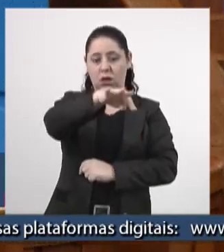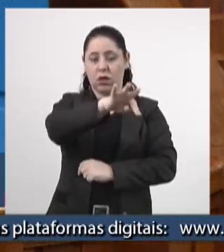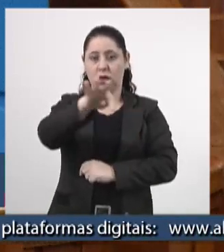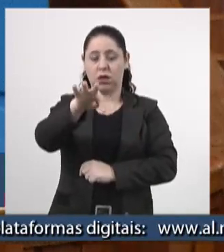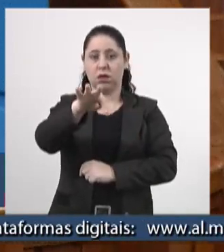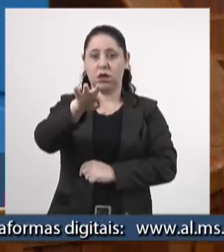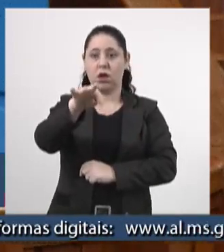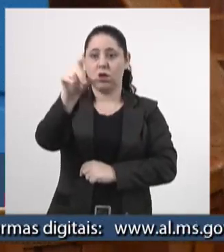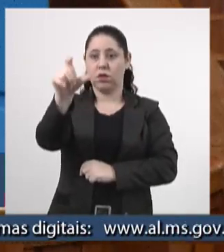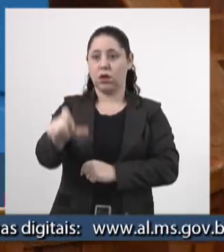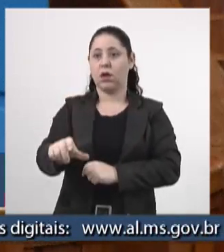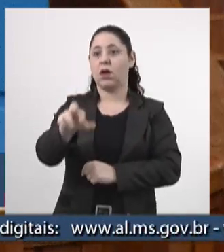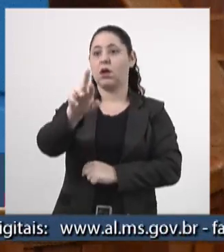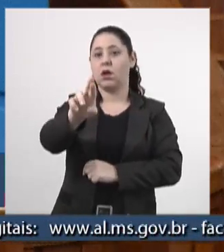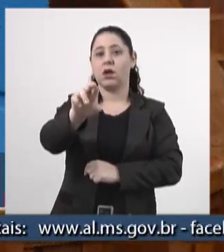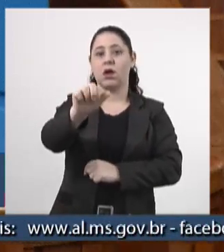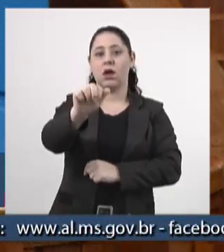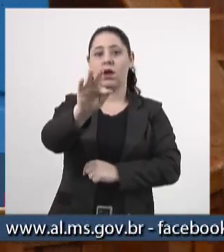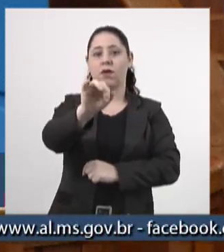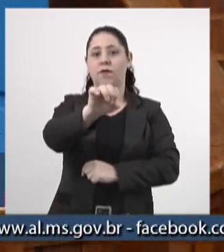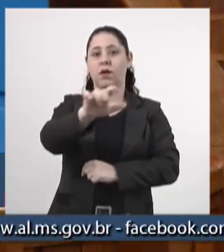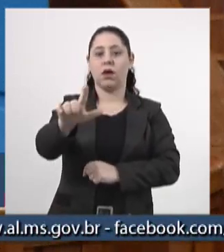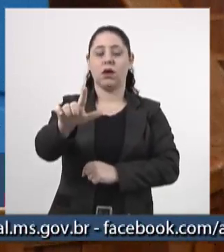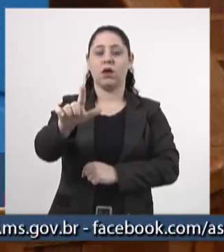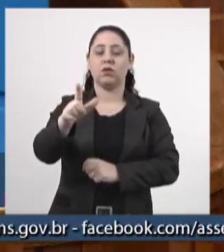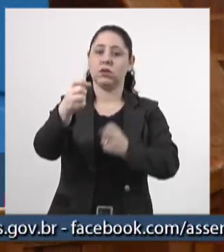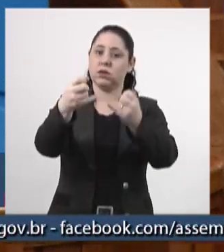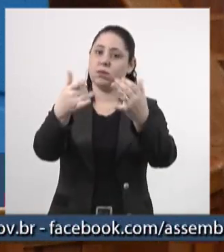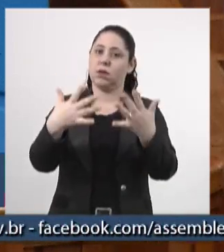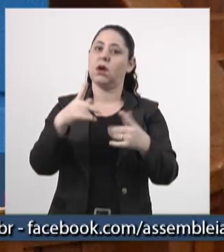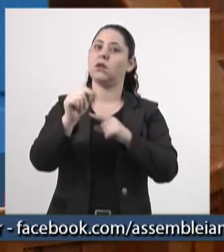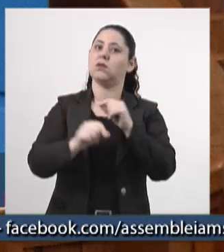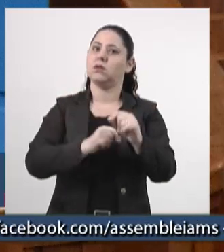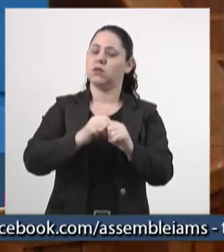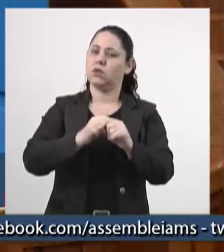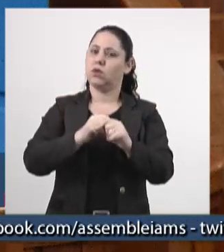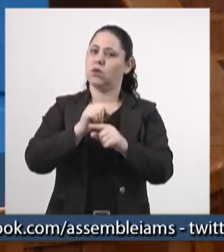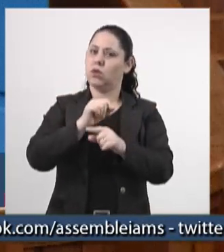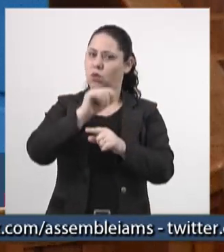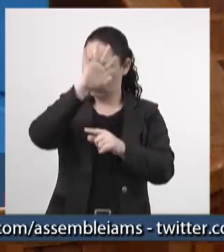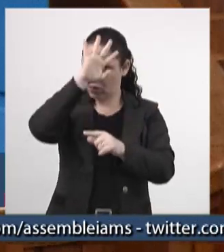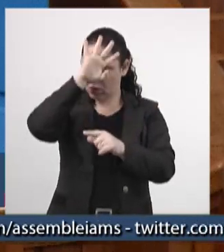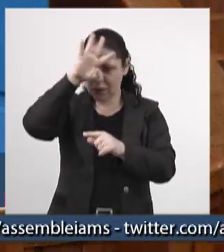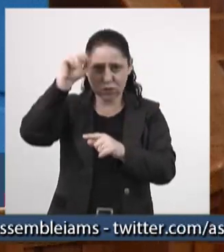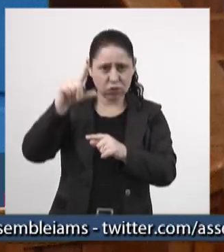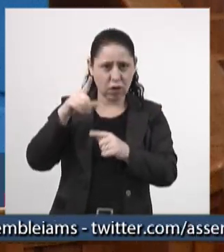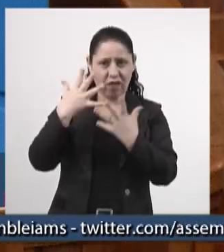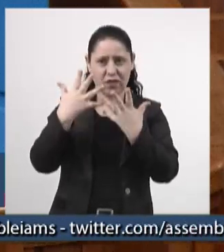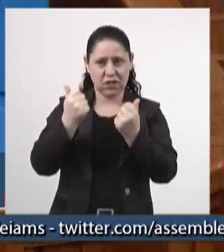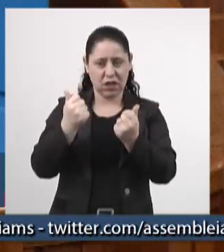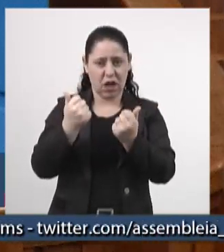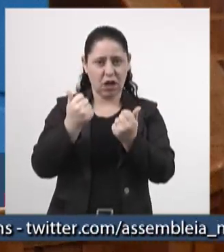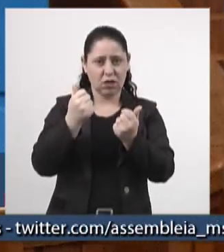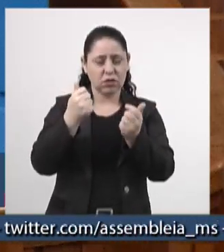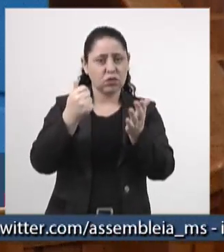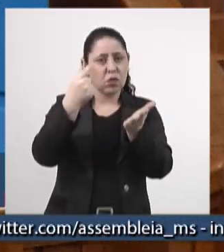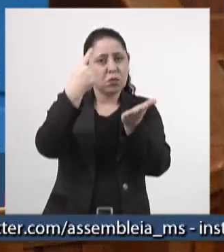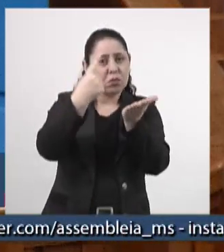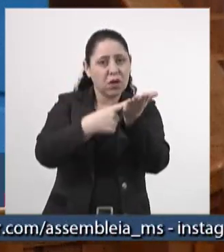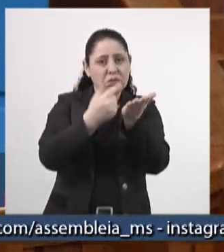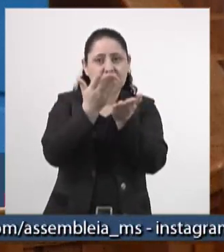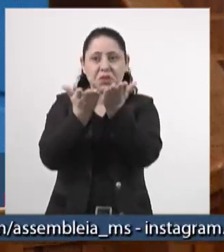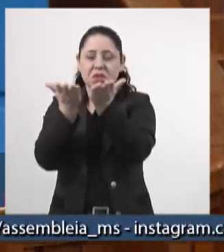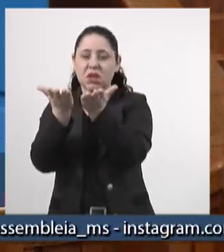senhor Rafael Vitale, deixando claro que o Mato Grosso do Sul não vai acertar um processo de concessão da Malha Oeste